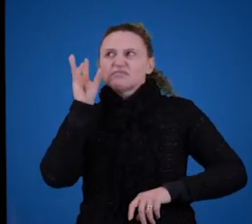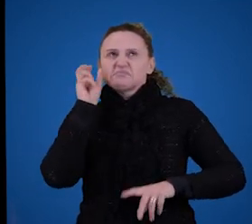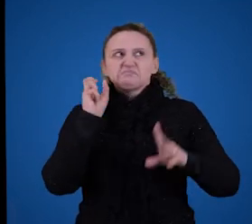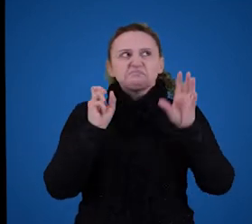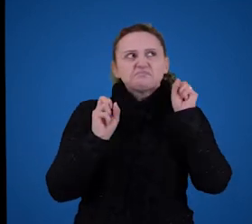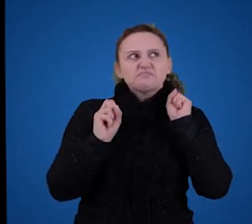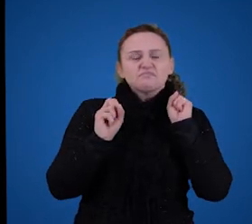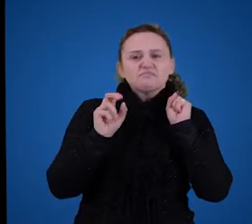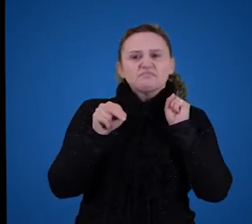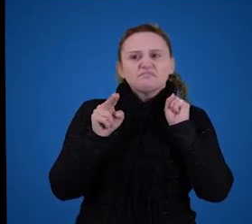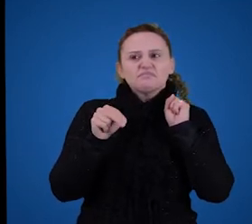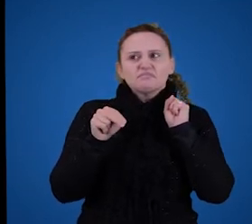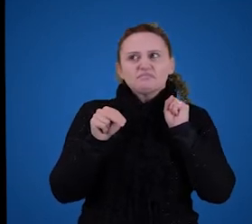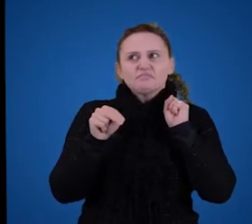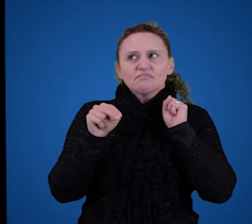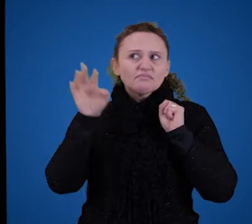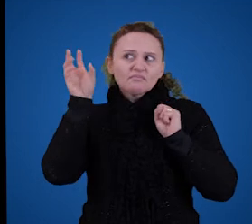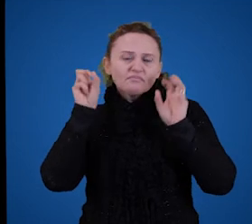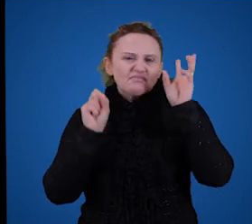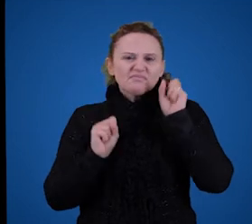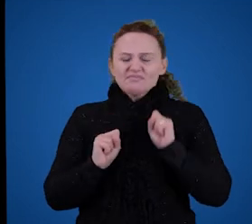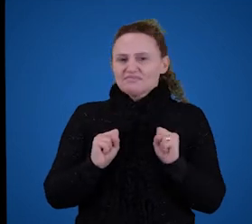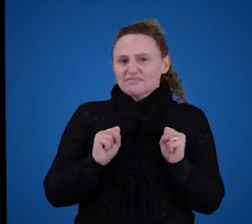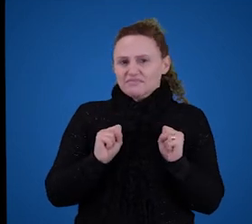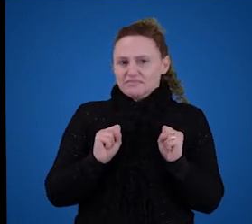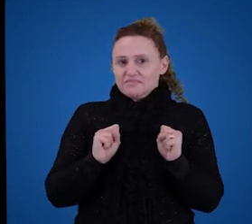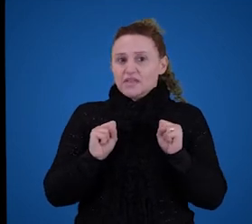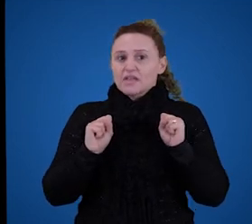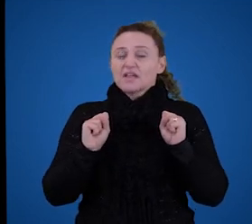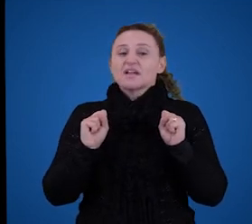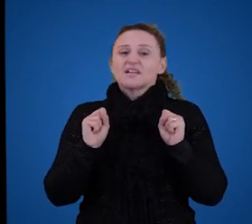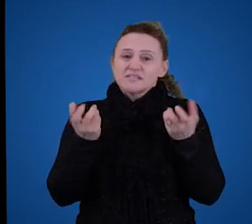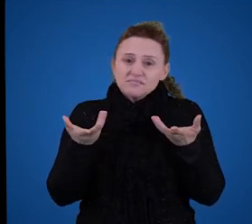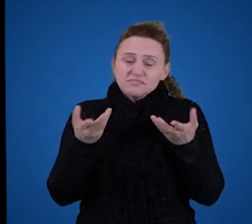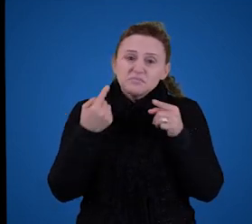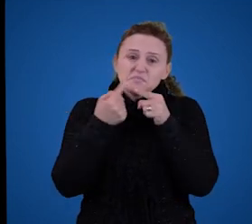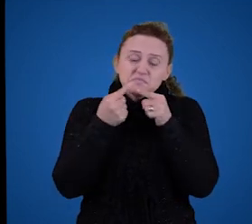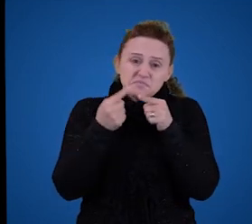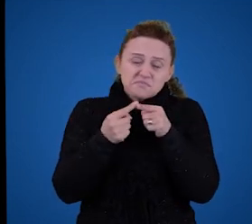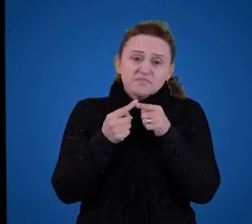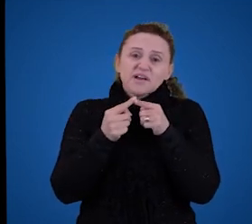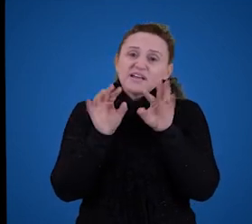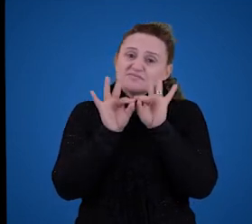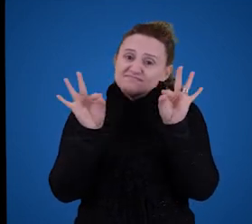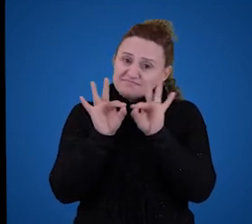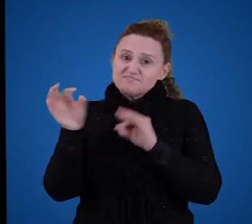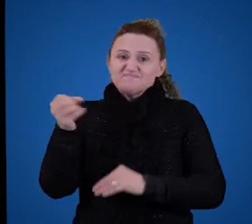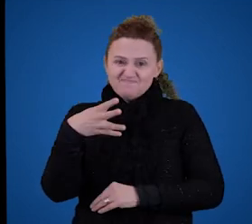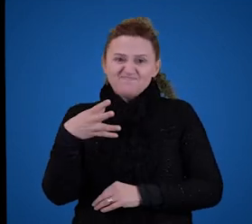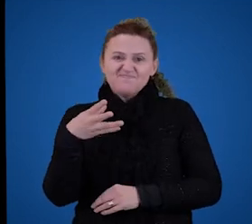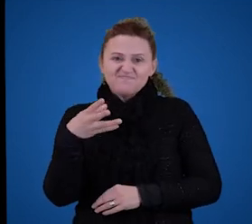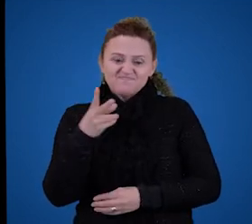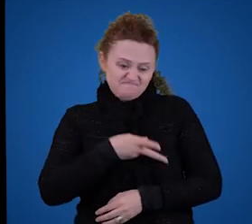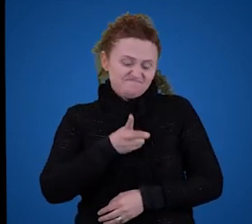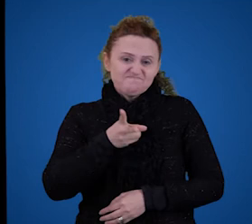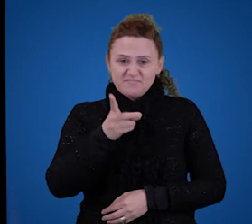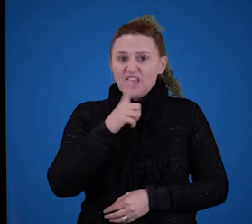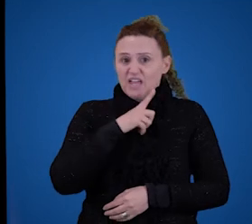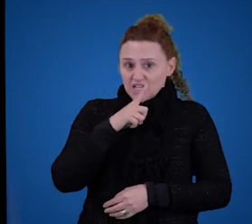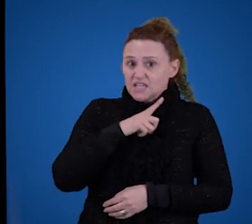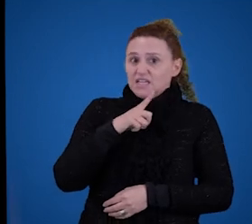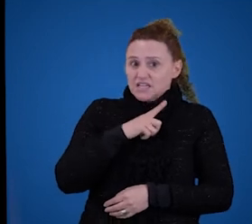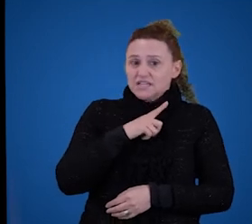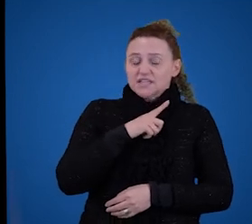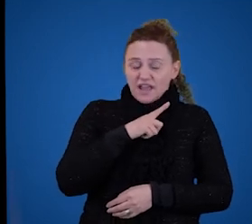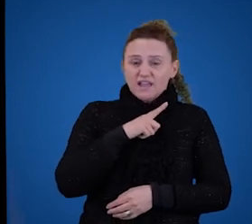Afinal de contas, expressões e frases novas estão ocorrendo a todo momento. E elas são novas no sentido de ser novas para o